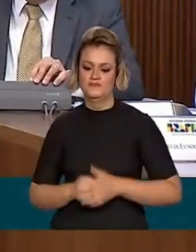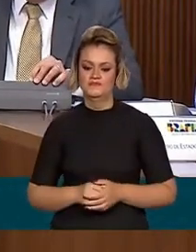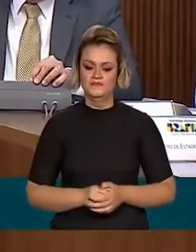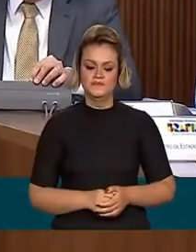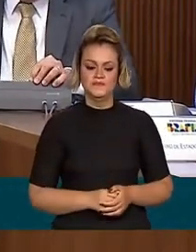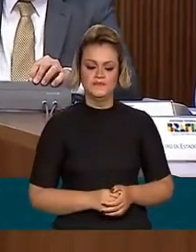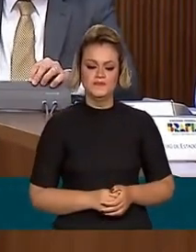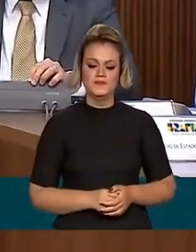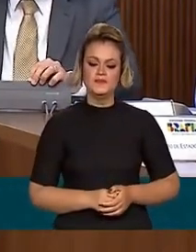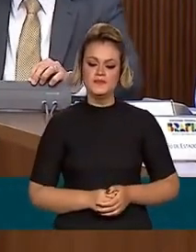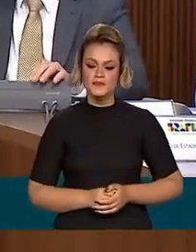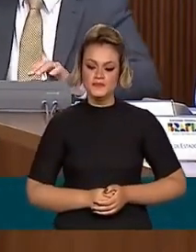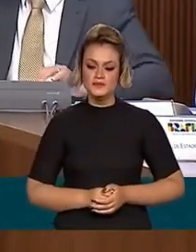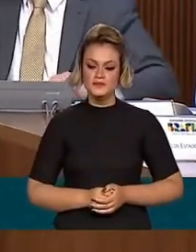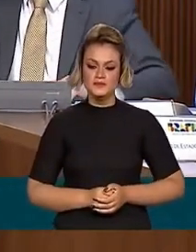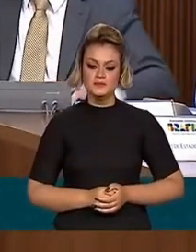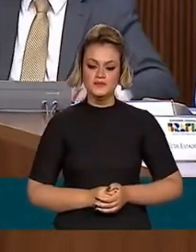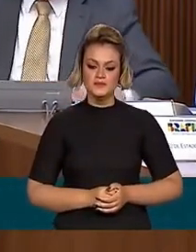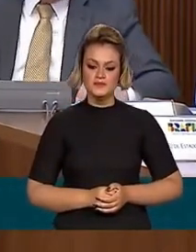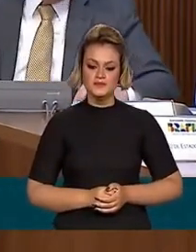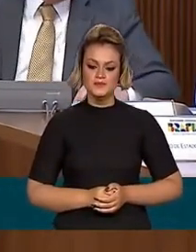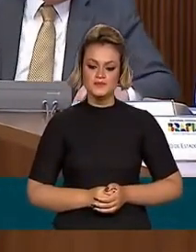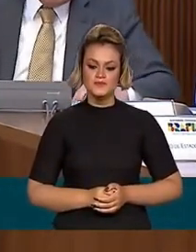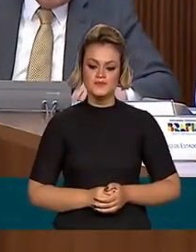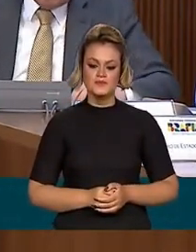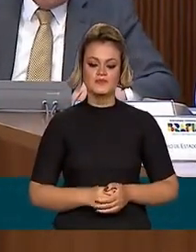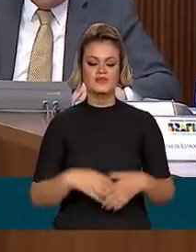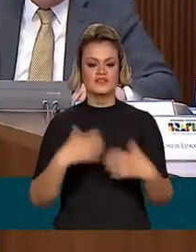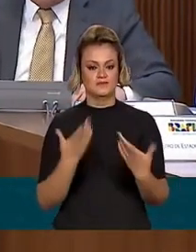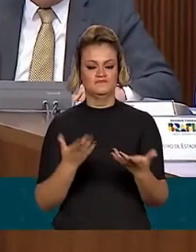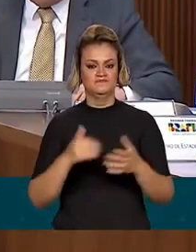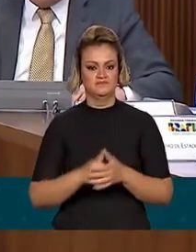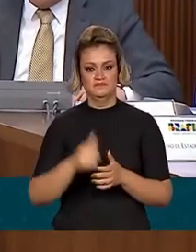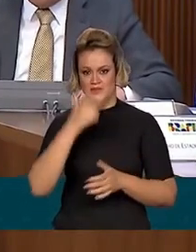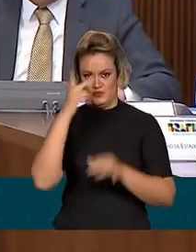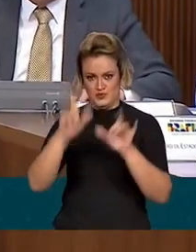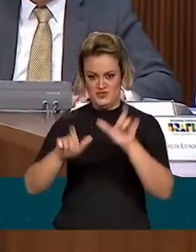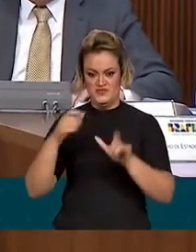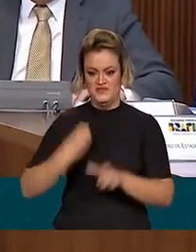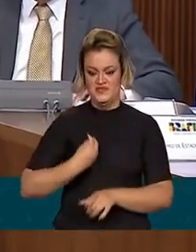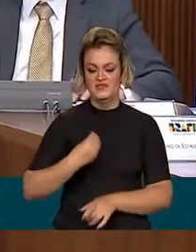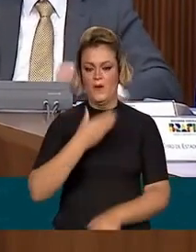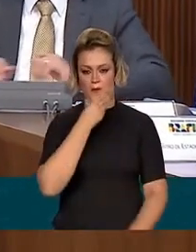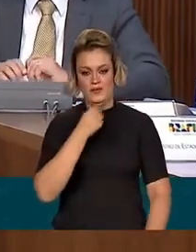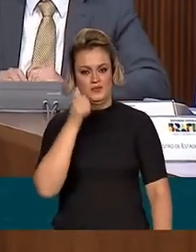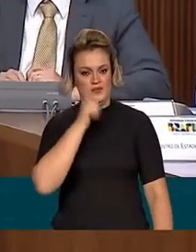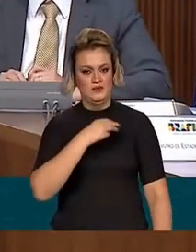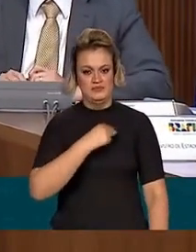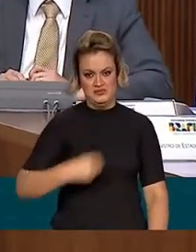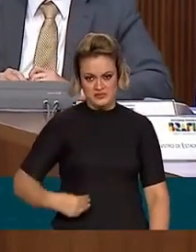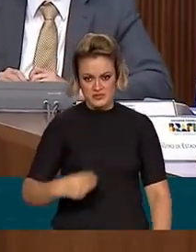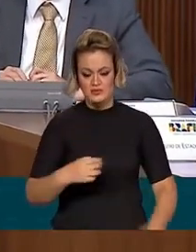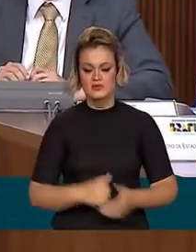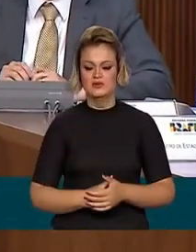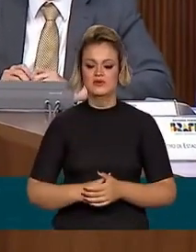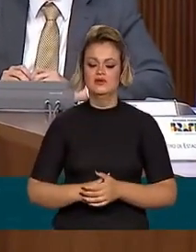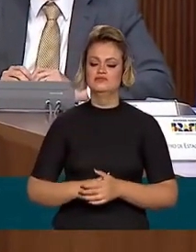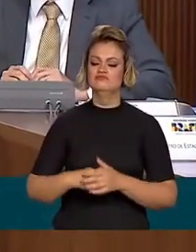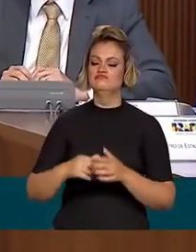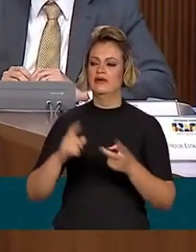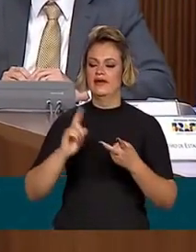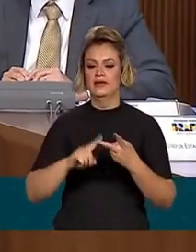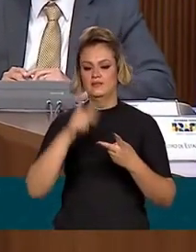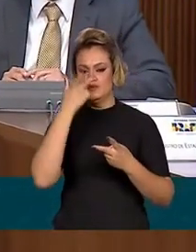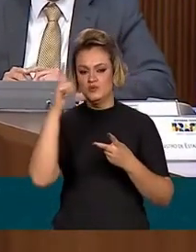Muito bem. Bem, companheiros e companheiras, ministros e ministras, assessores